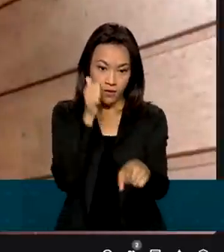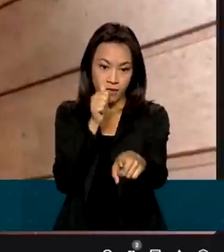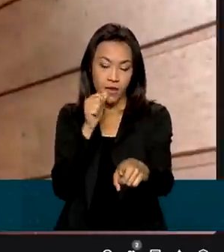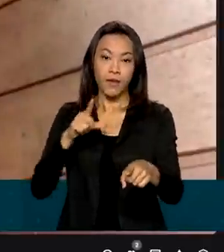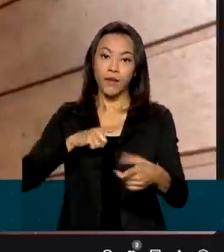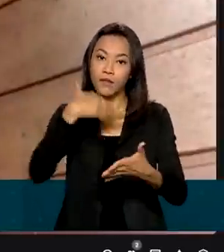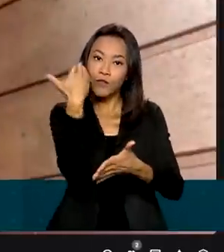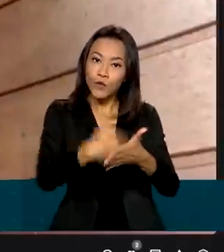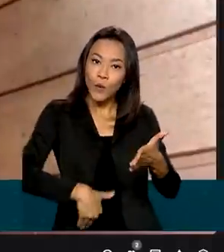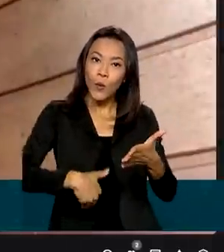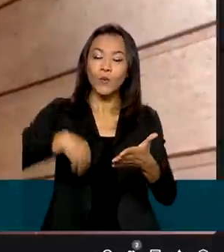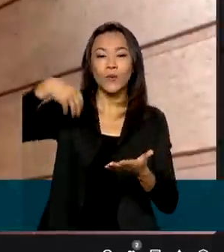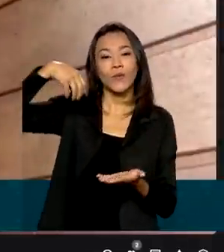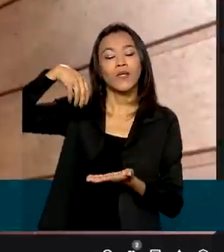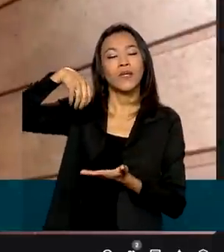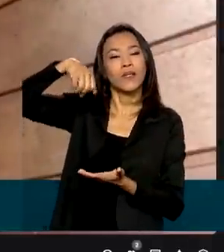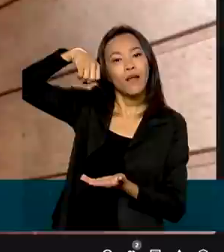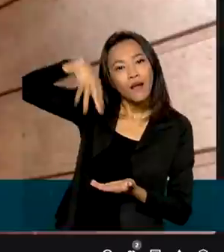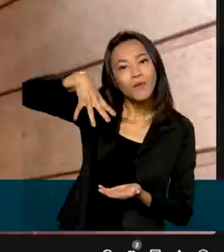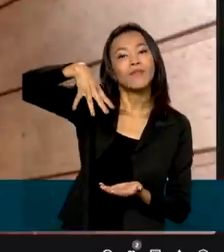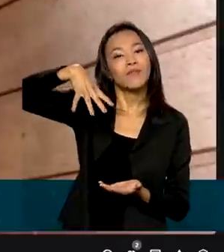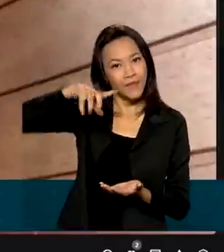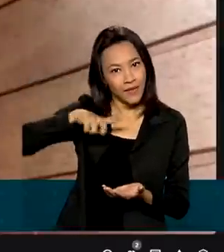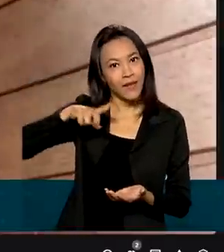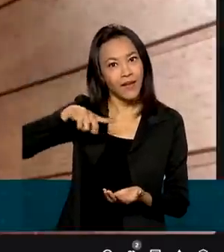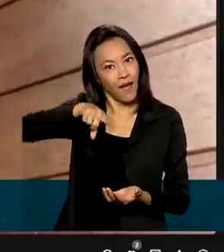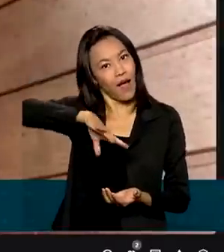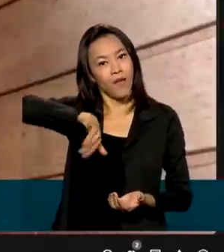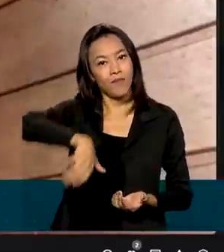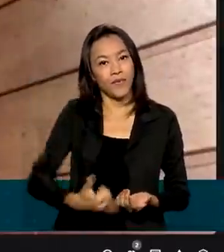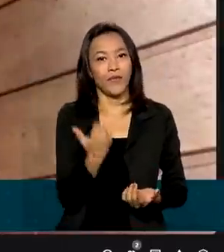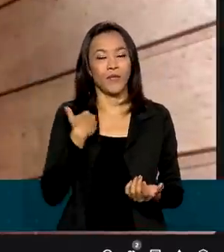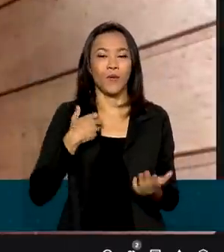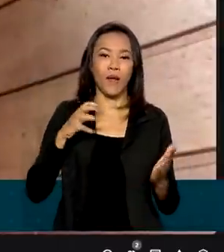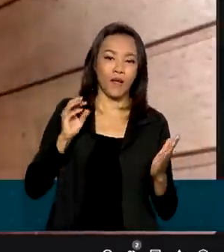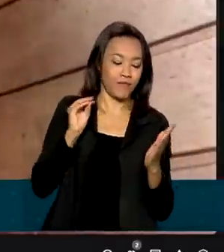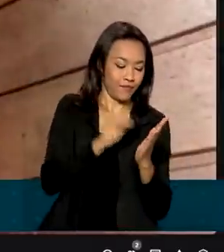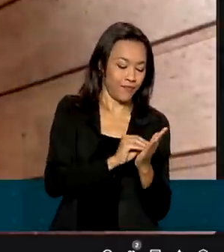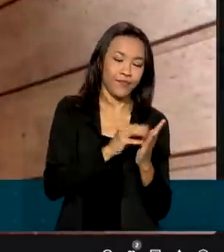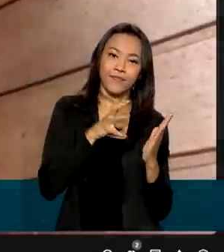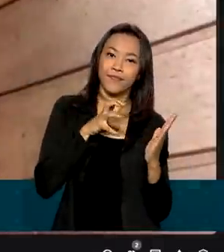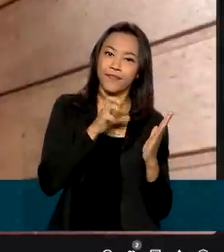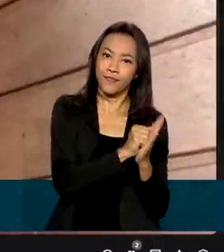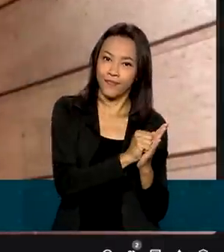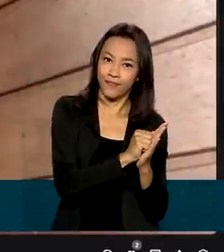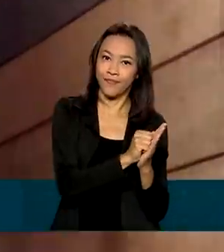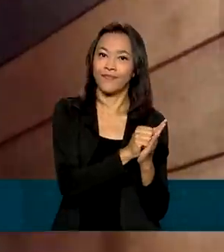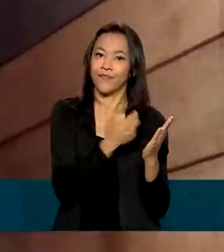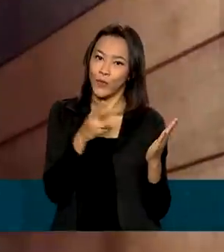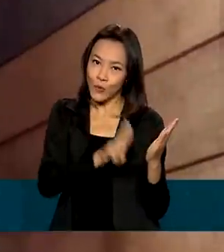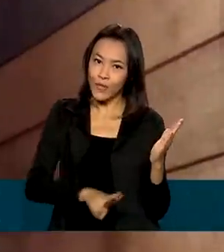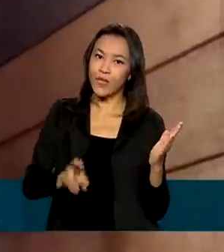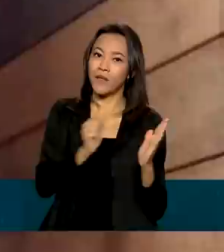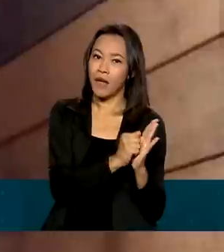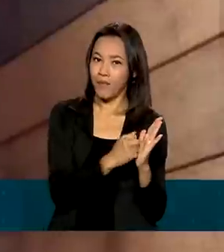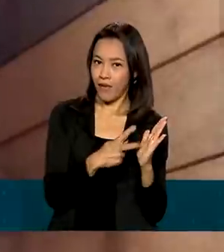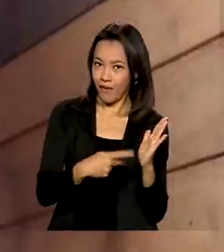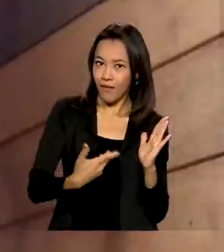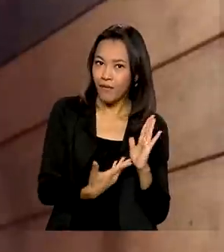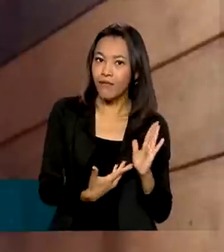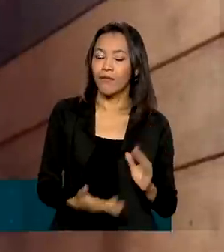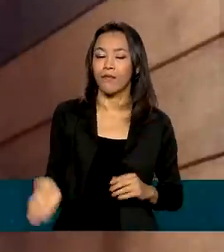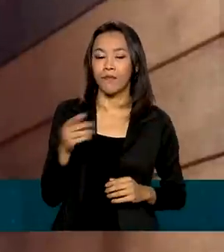da tarifa social na conta de energia elétrica, aproveitou para se cadastrar por meio do aplicativo. Às vezes a gente não tem